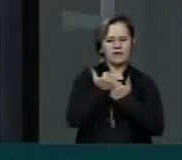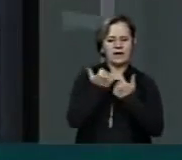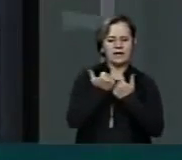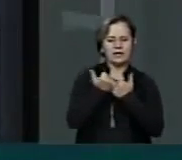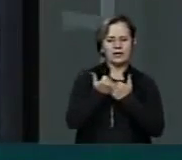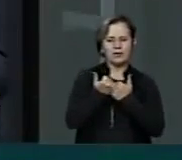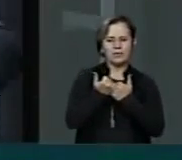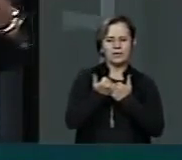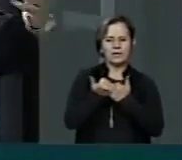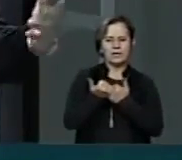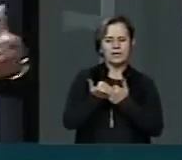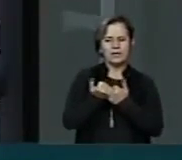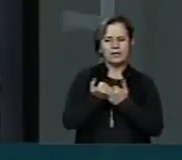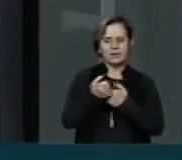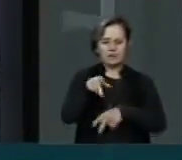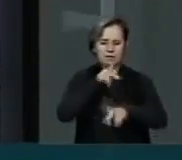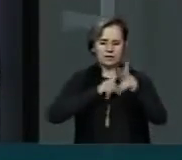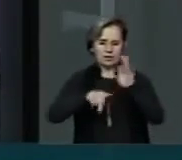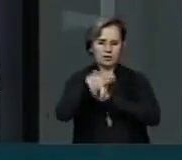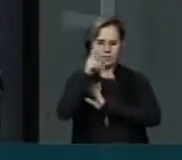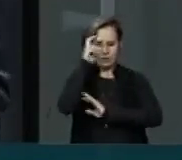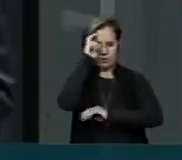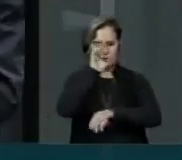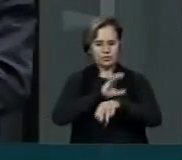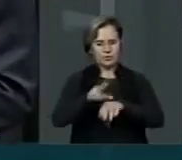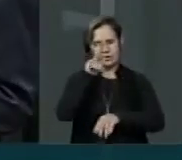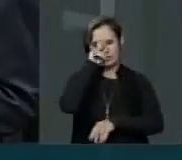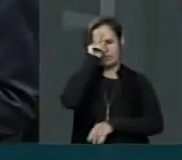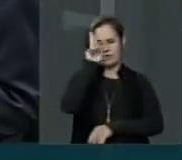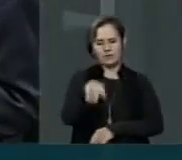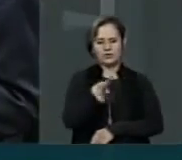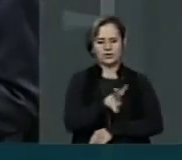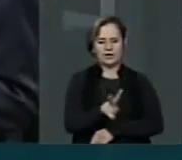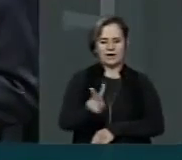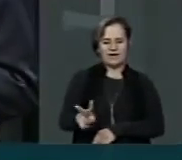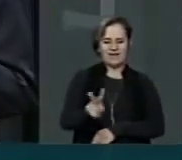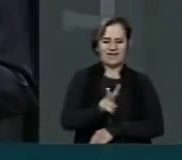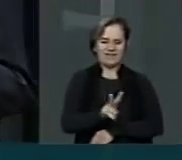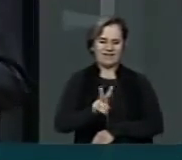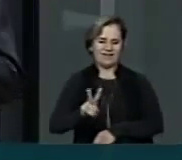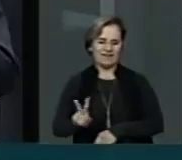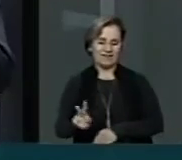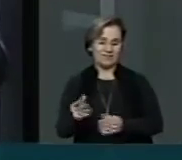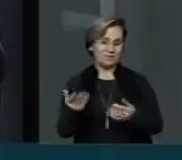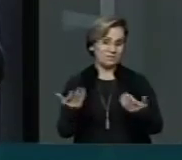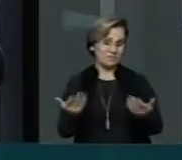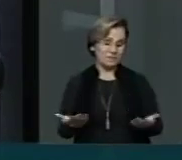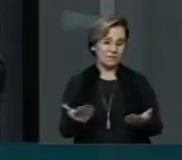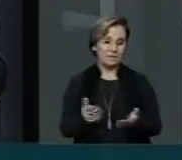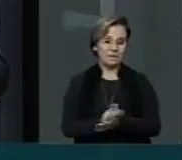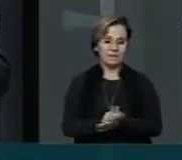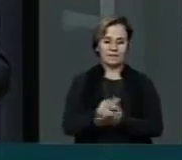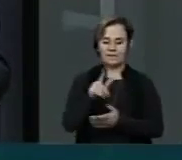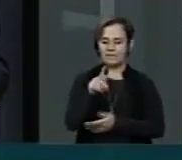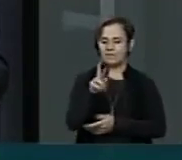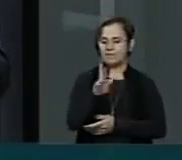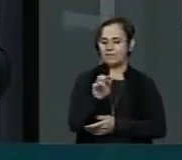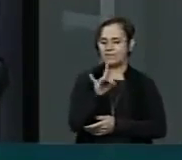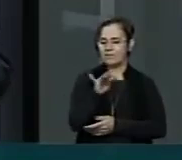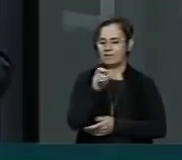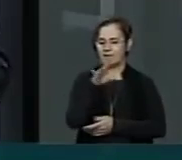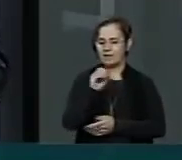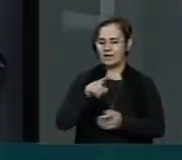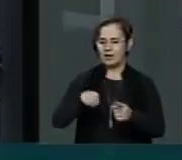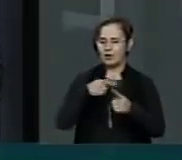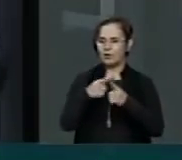nação, em nome desse povo, dessa cultura tão forte que é o reggae. Então, tanto o Gregorio, como o John